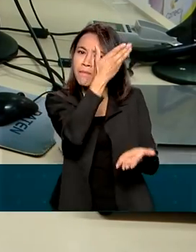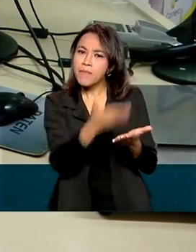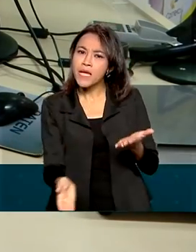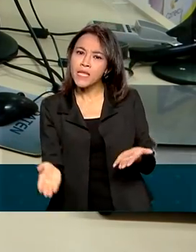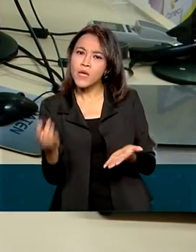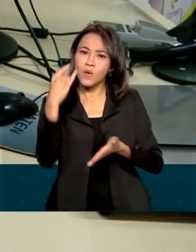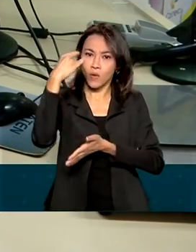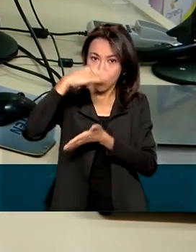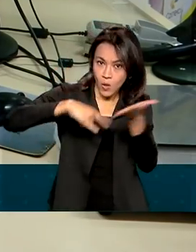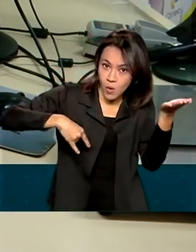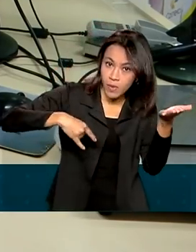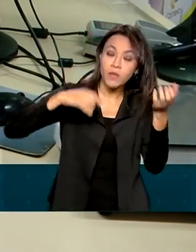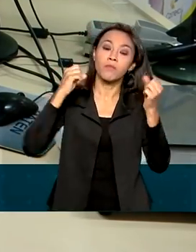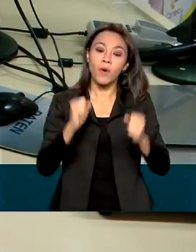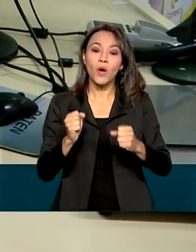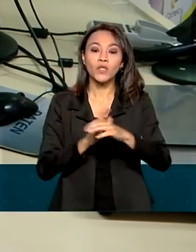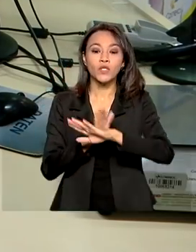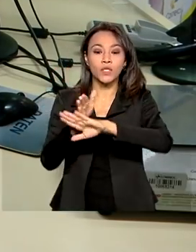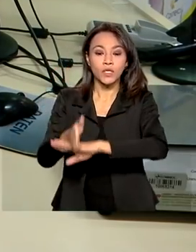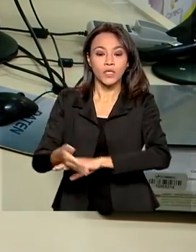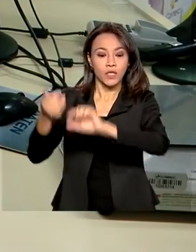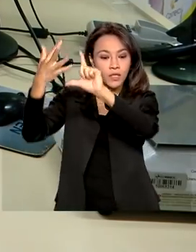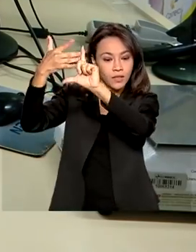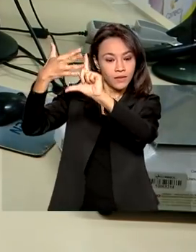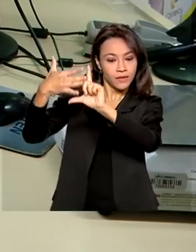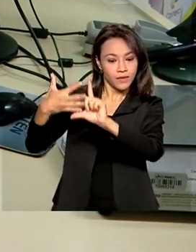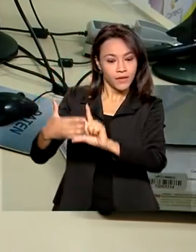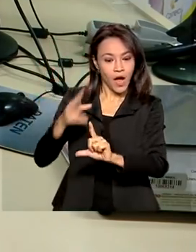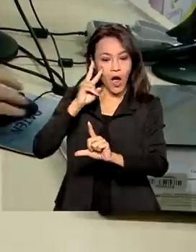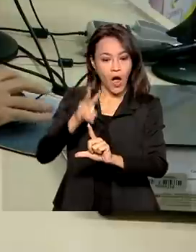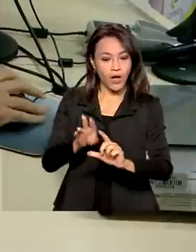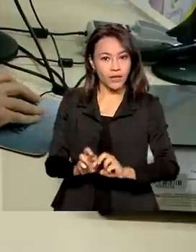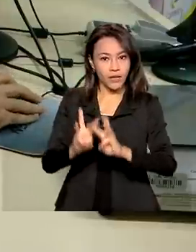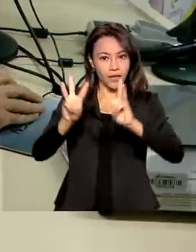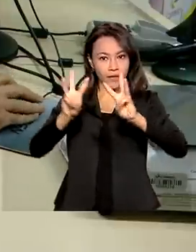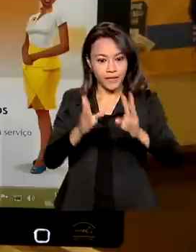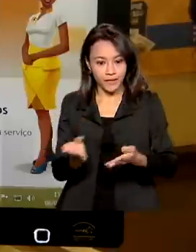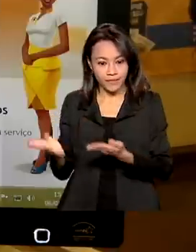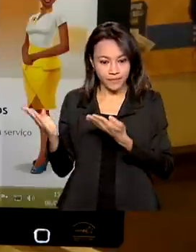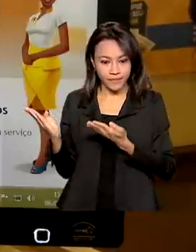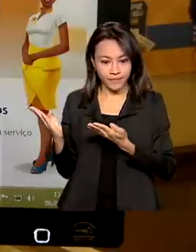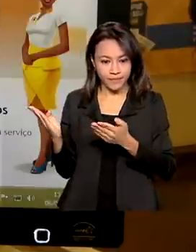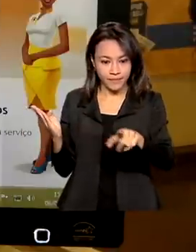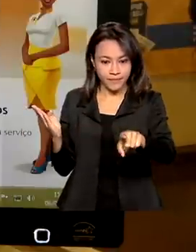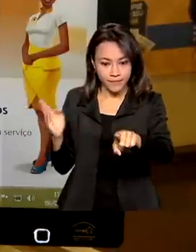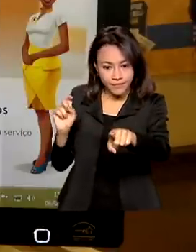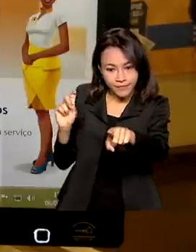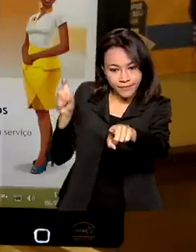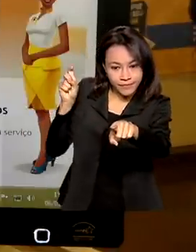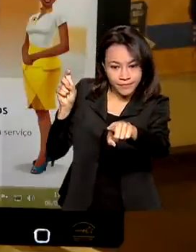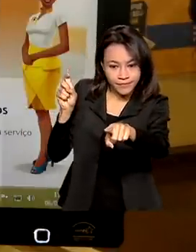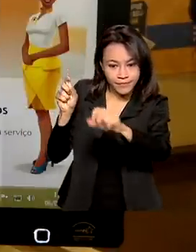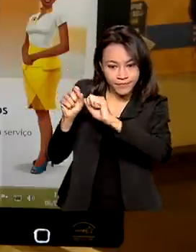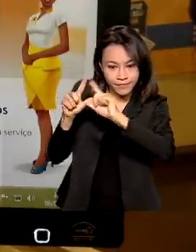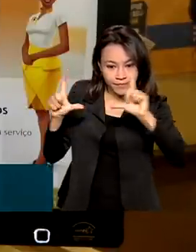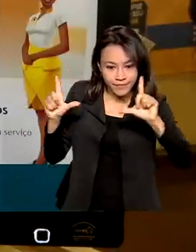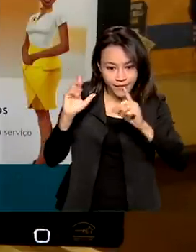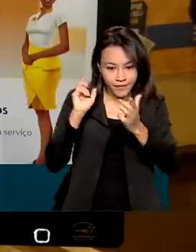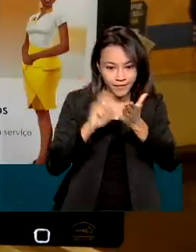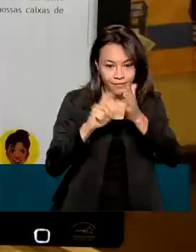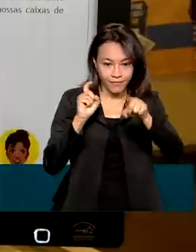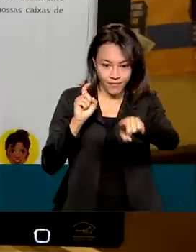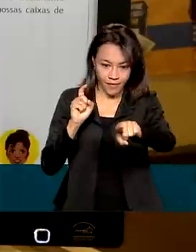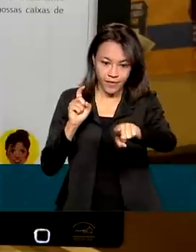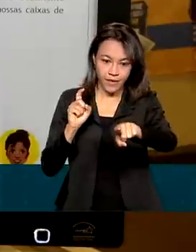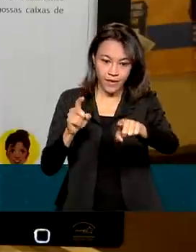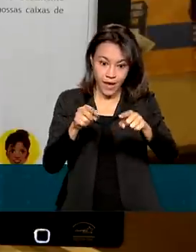tentar recuperá-lo pelo site correios.com.br Aí clica em atendimento, achados e perdidos,